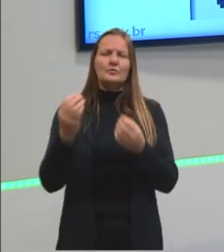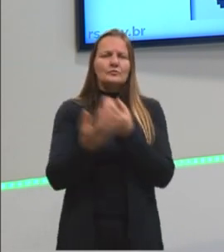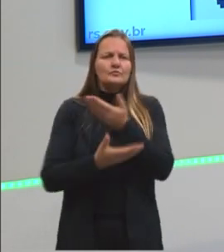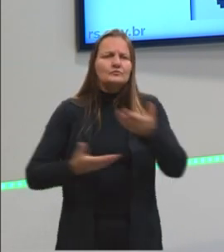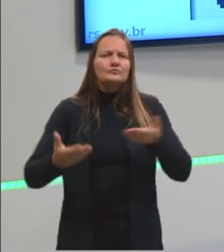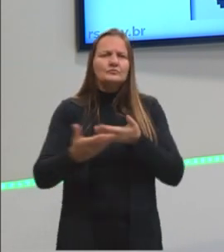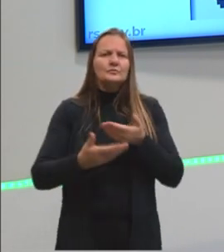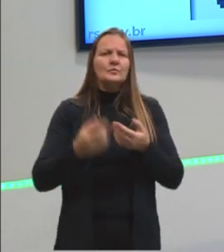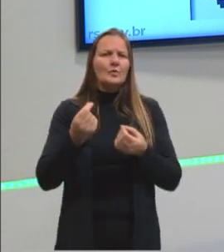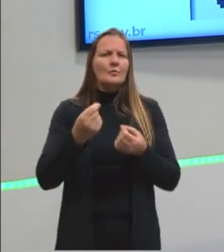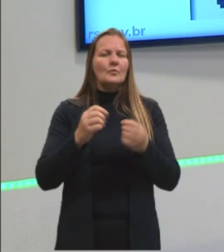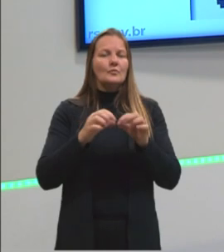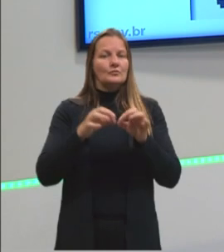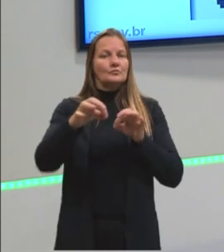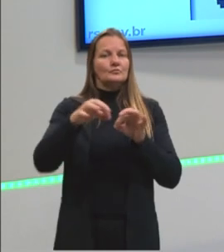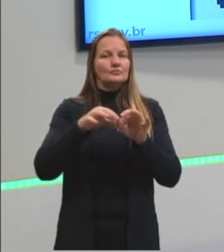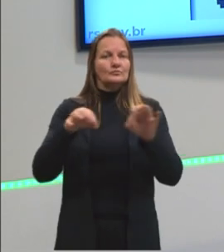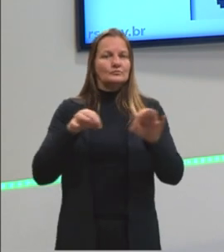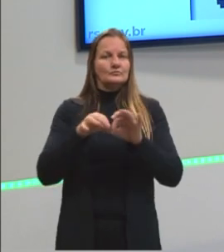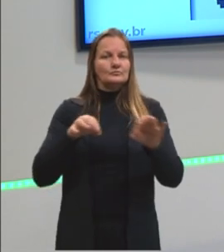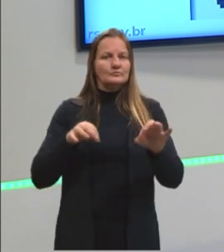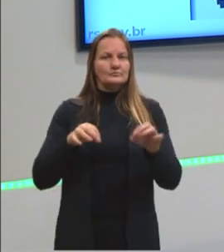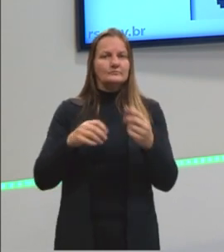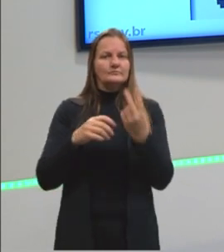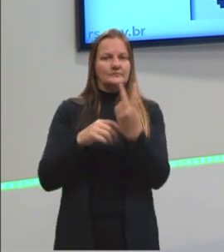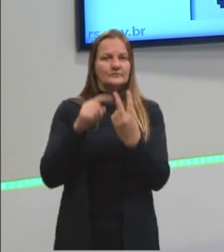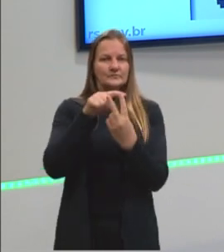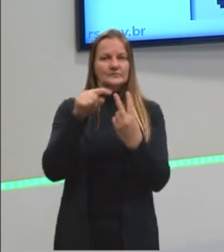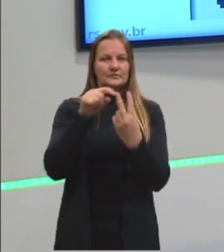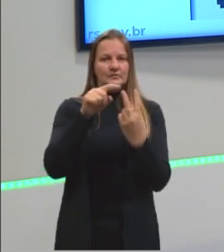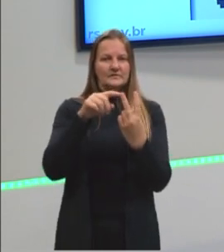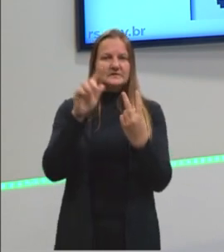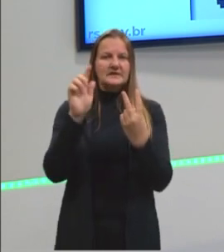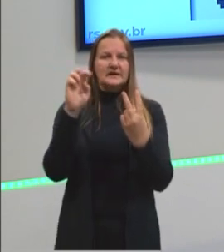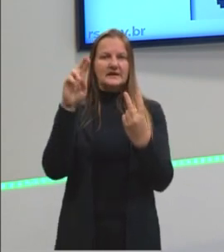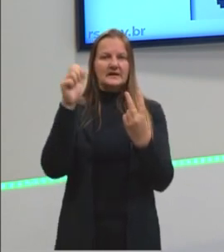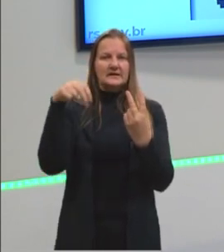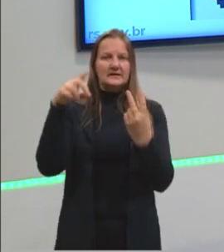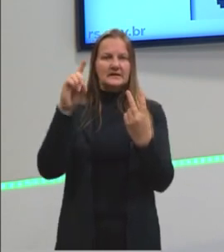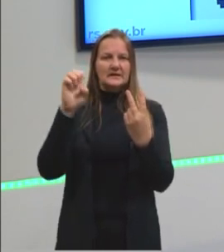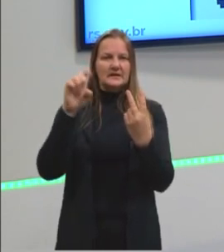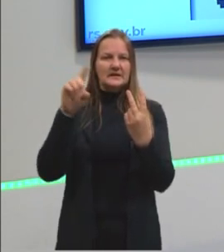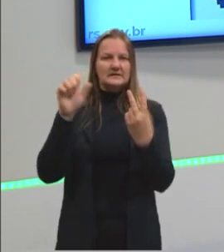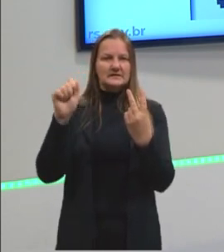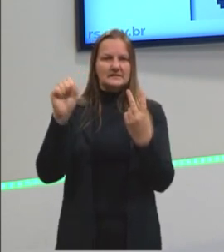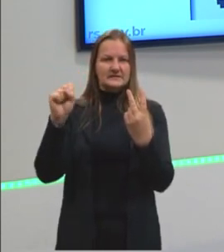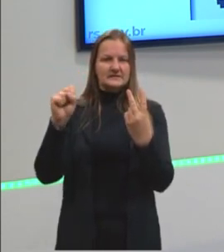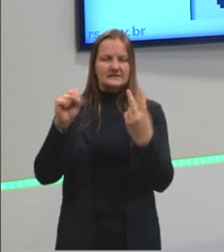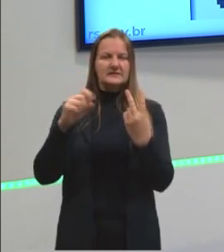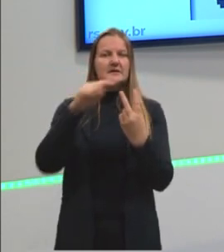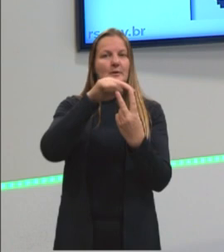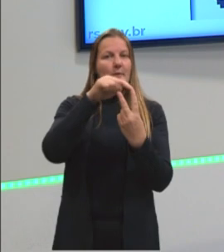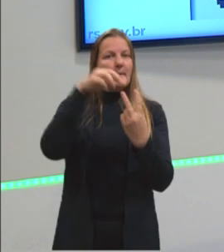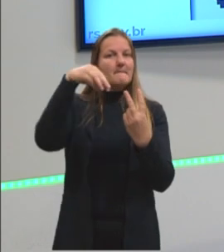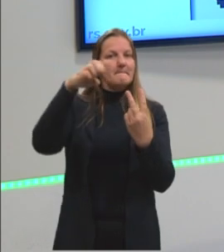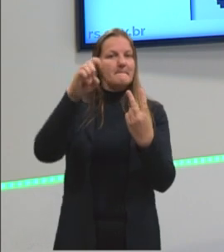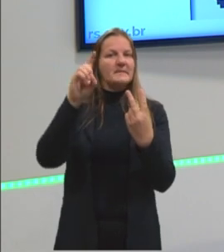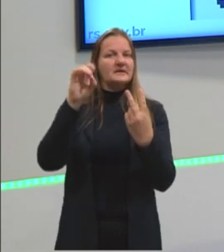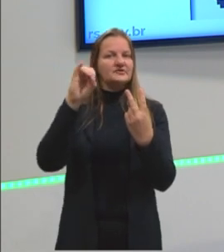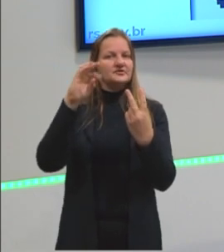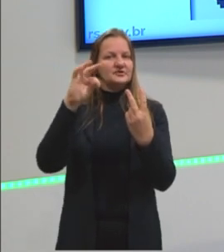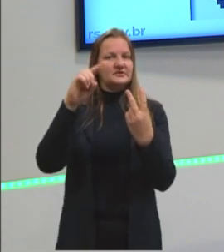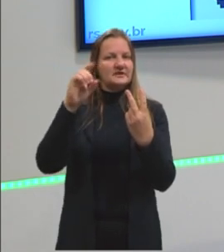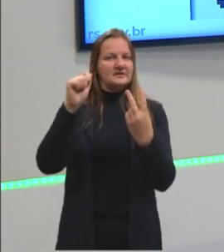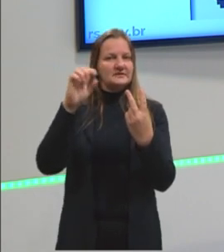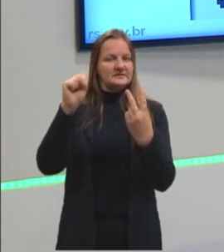sobre grandezas e também entrando um pouco ali nas medidas, tá? Grandezas, medidas, são conteúdos que eles